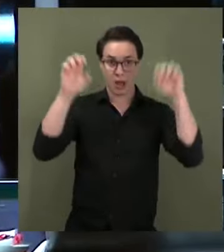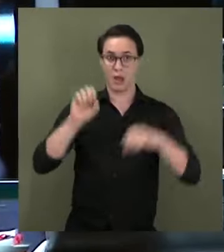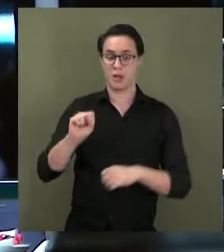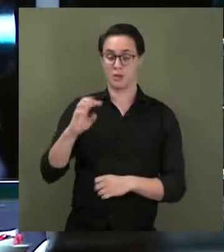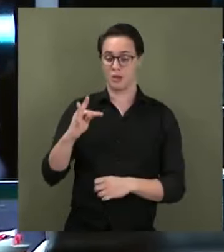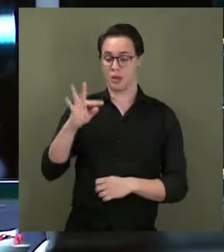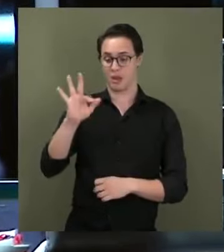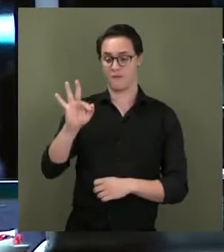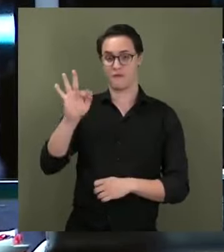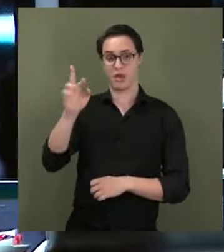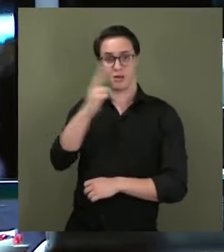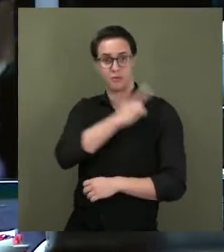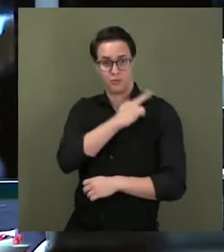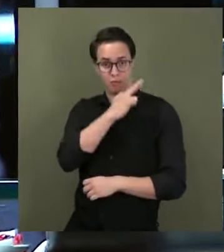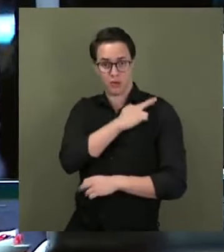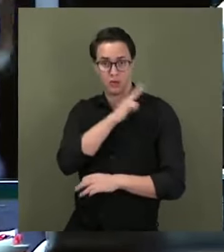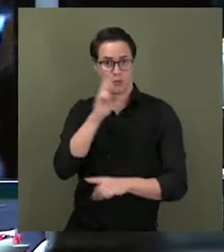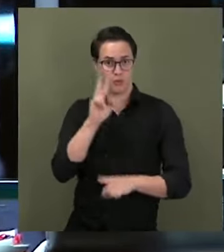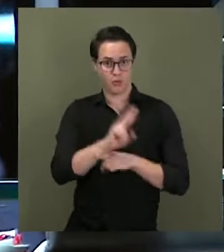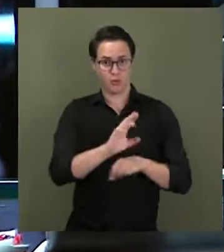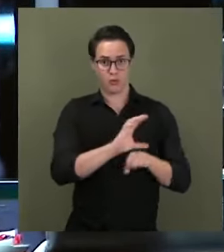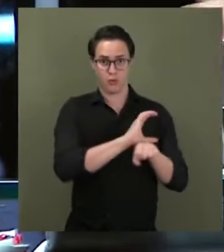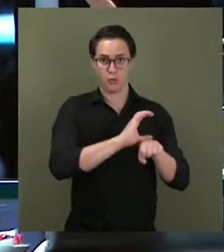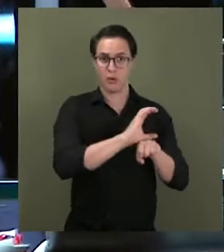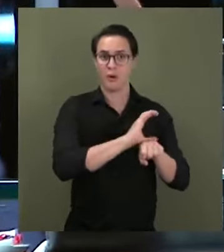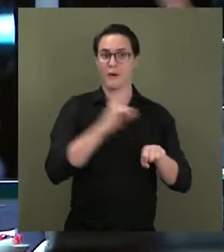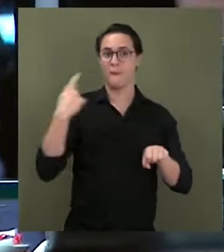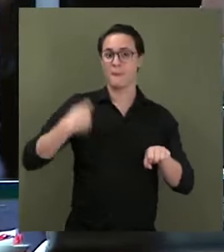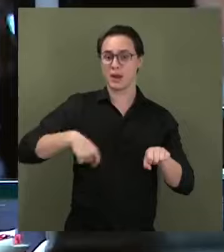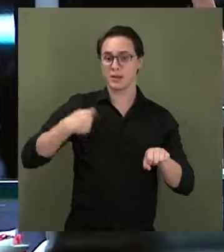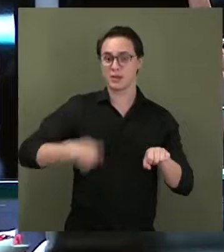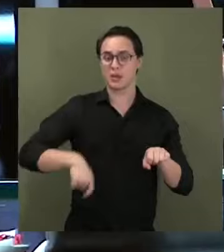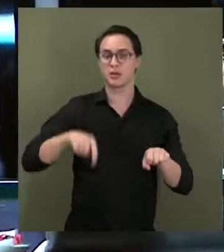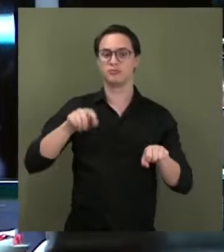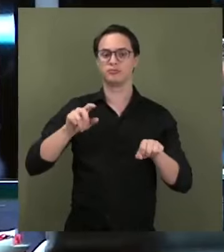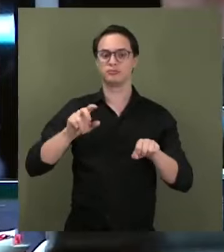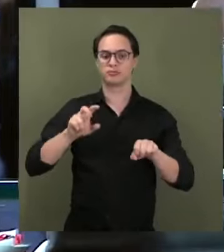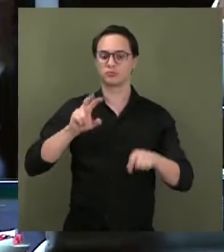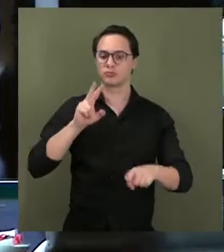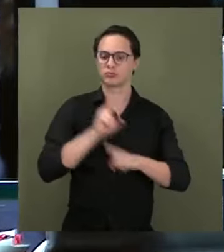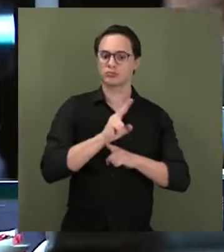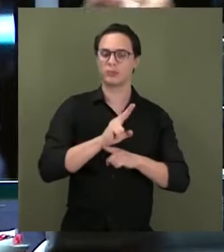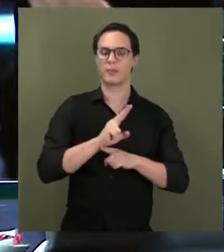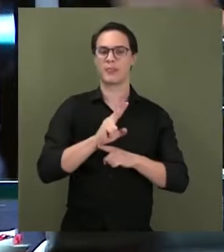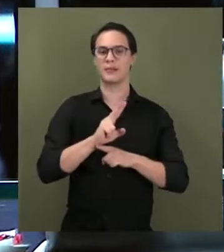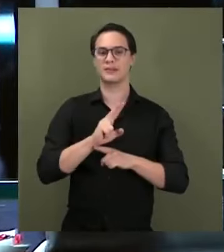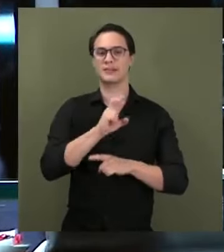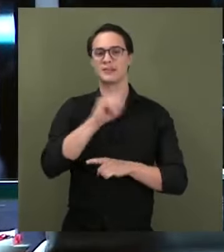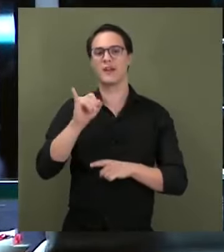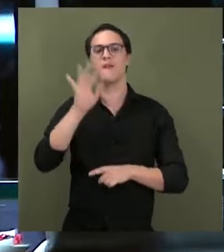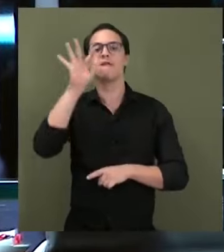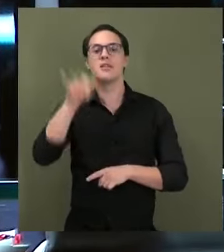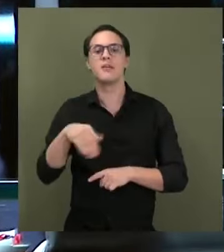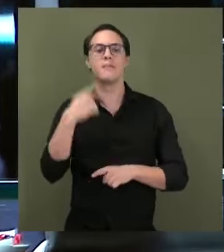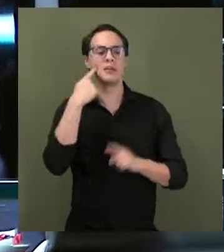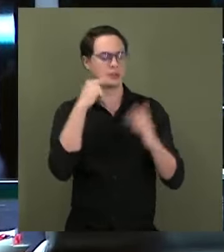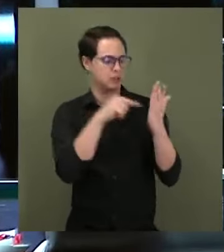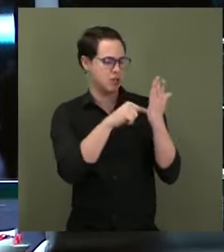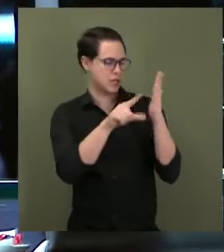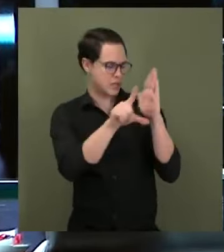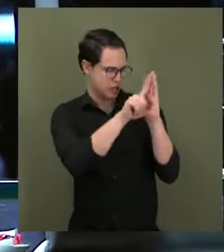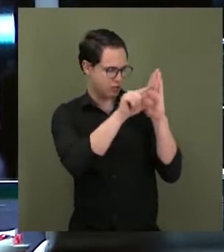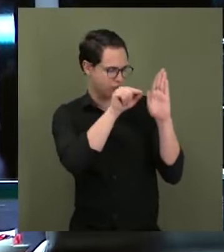guardião da Constituição e que deve decidir em última análise e última instância a constitucionalidade das leis no Brasil,